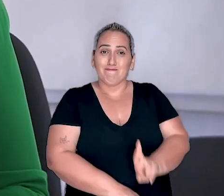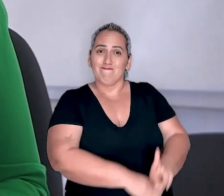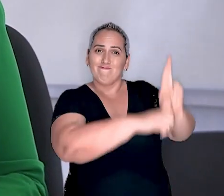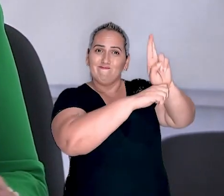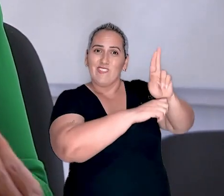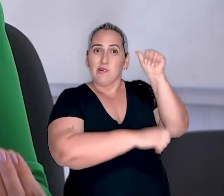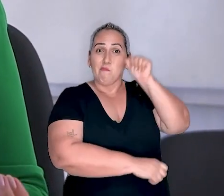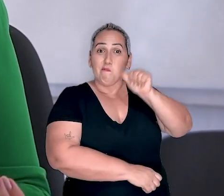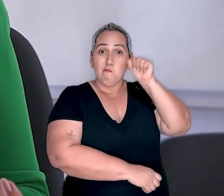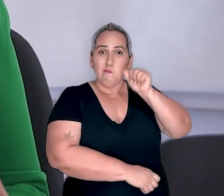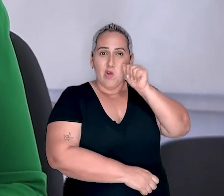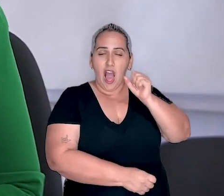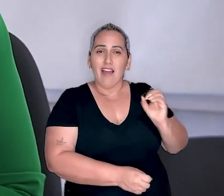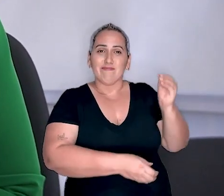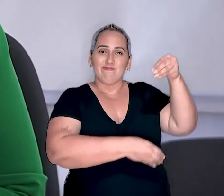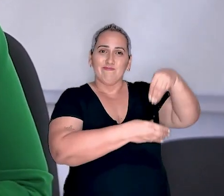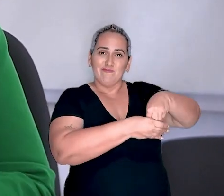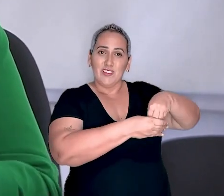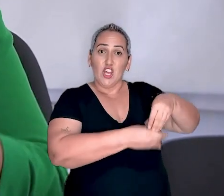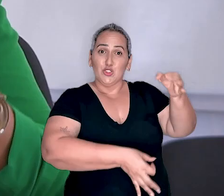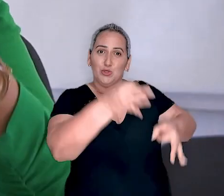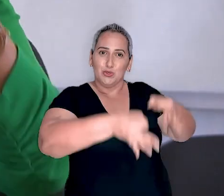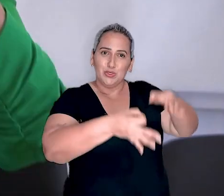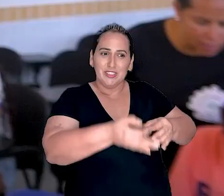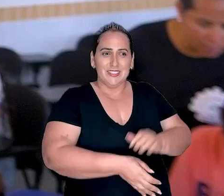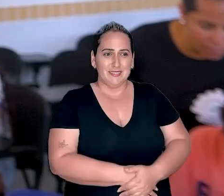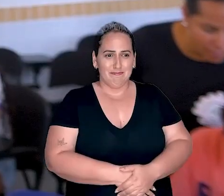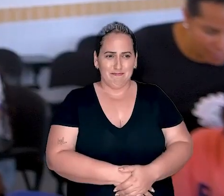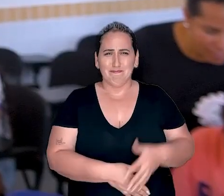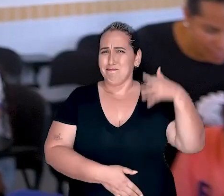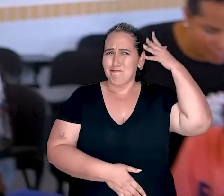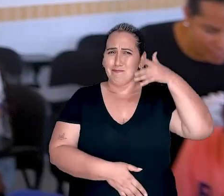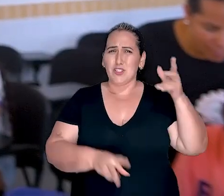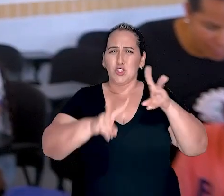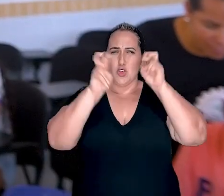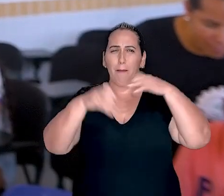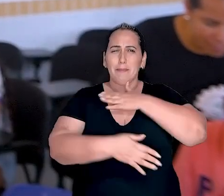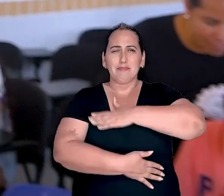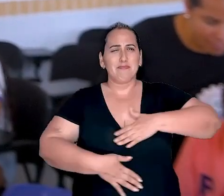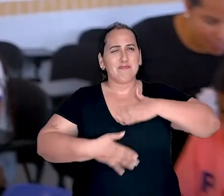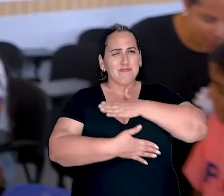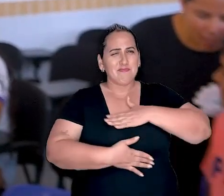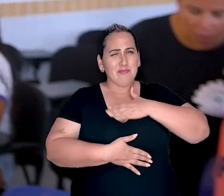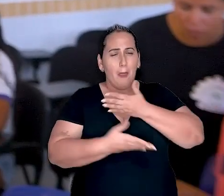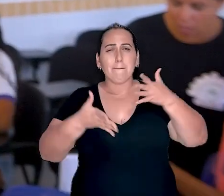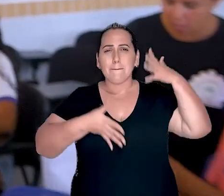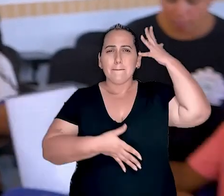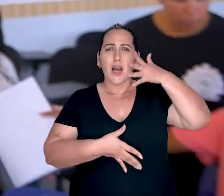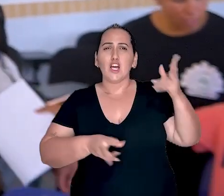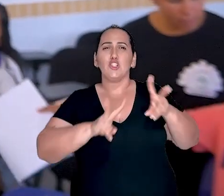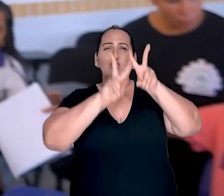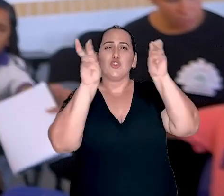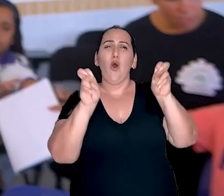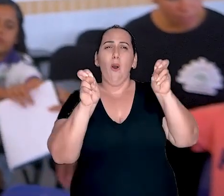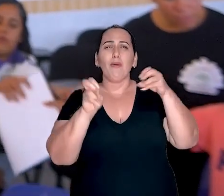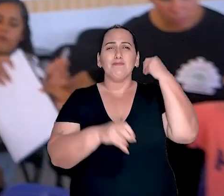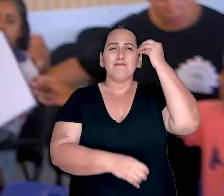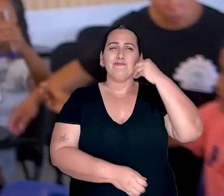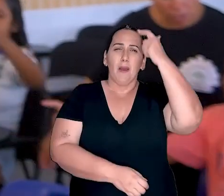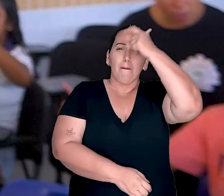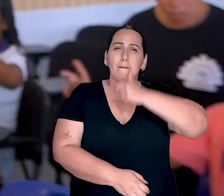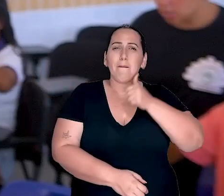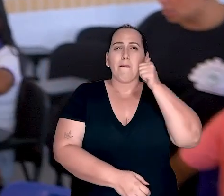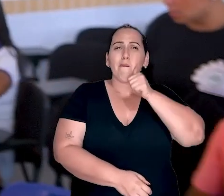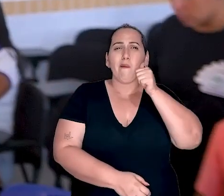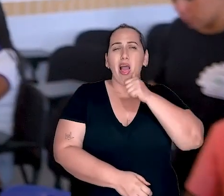representatividade feminina no judiciário. É muito gratificante trazer para essas pessoas com essa realidade tão diferente da realidade comum